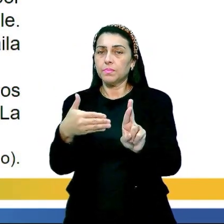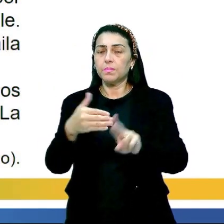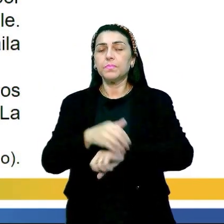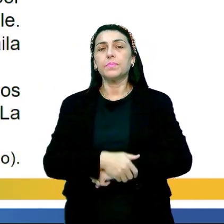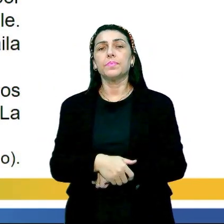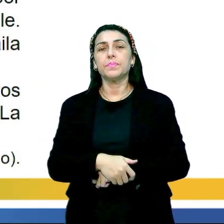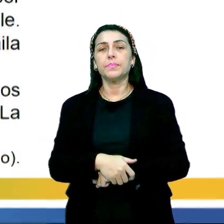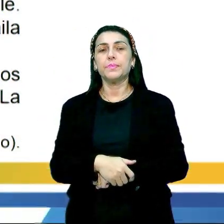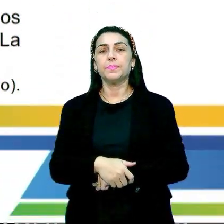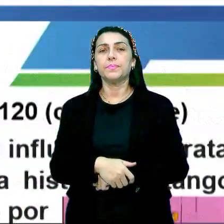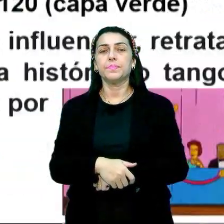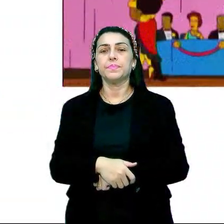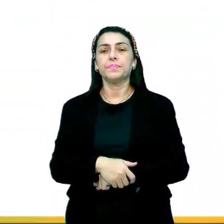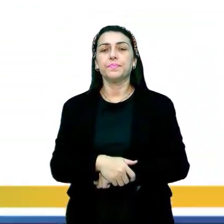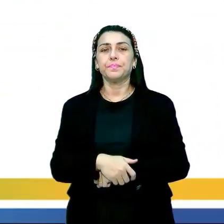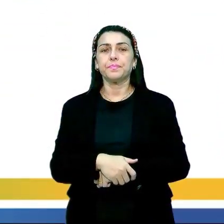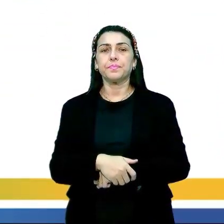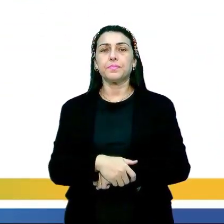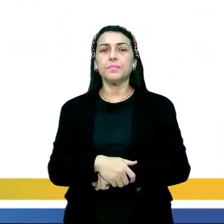cultural.